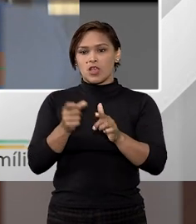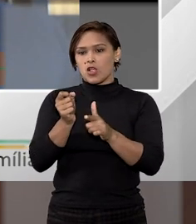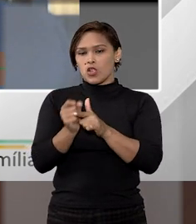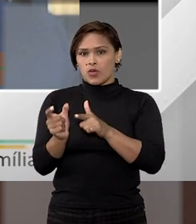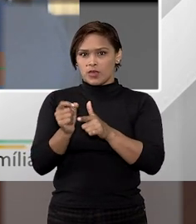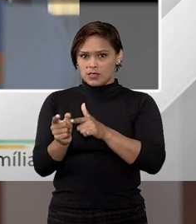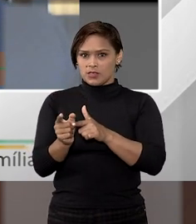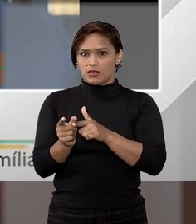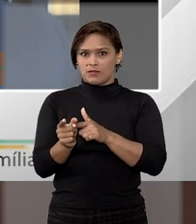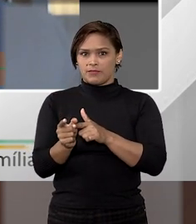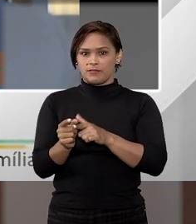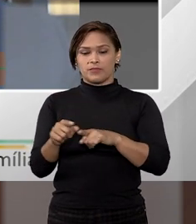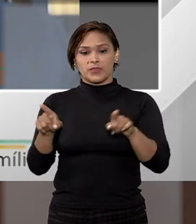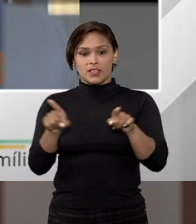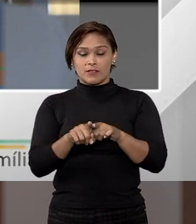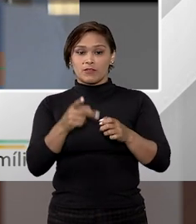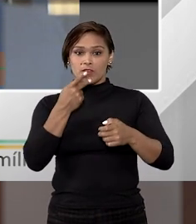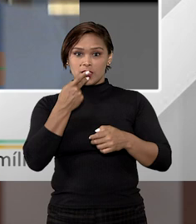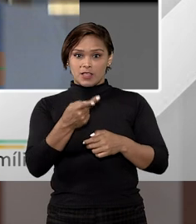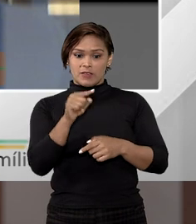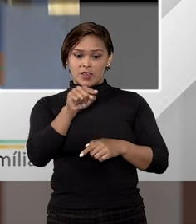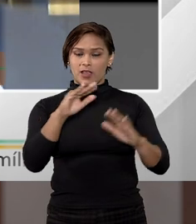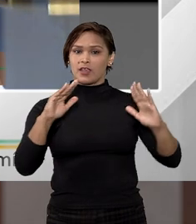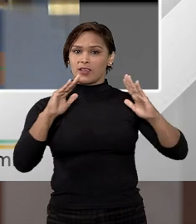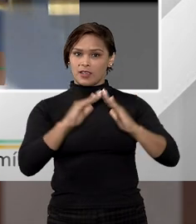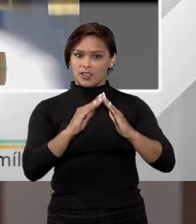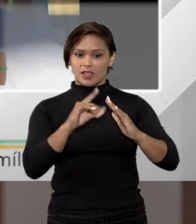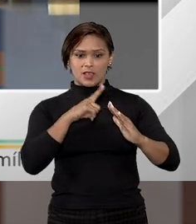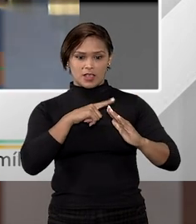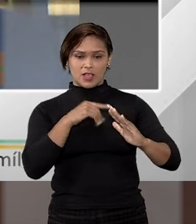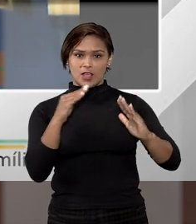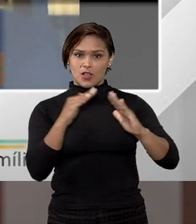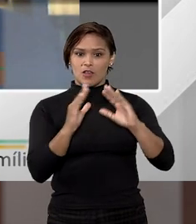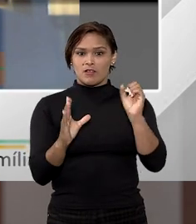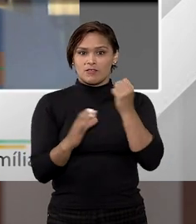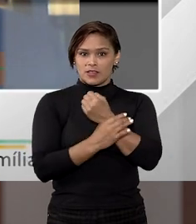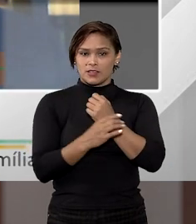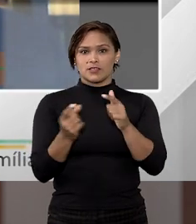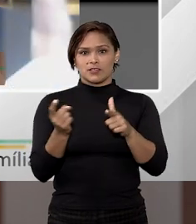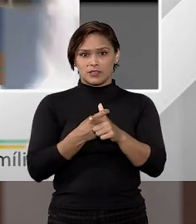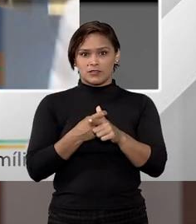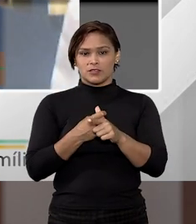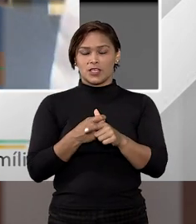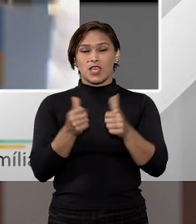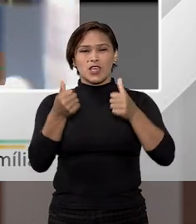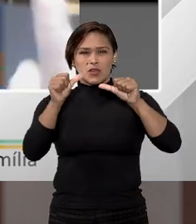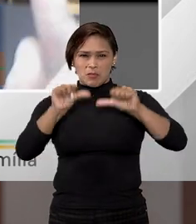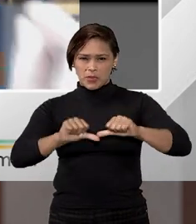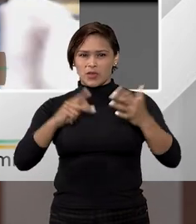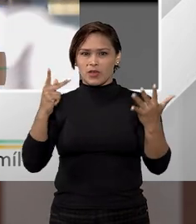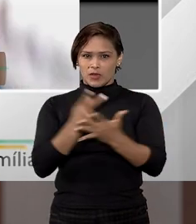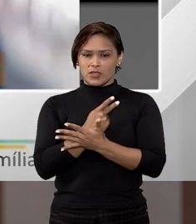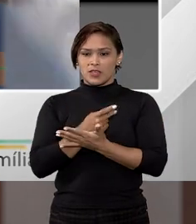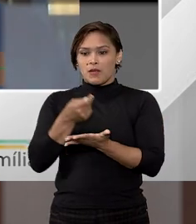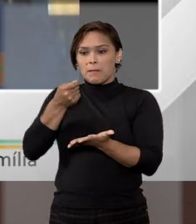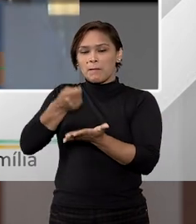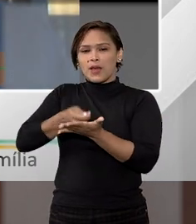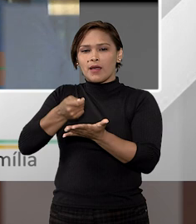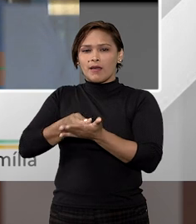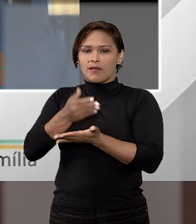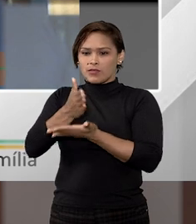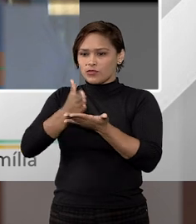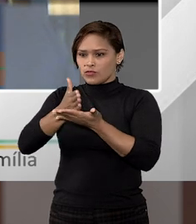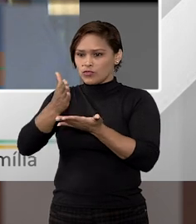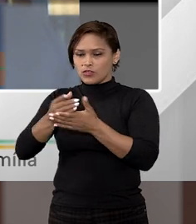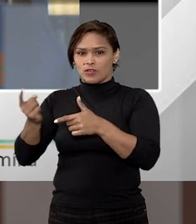locação, você está dizendo que até a casa que você mora vai garantir essa dívida e sabe o pior? Se você pagar a